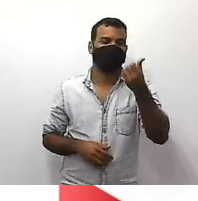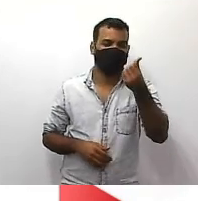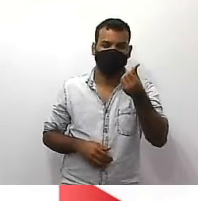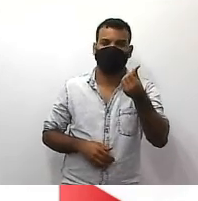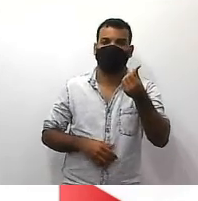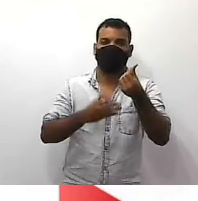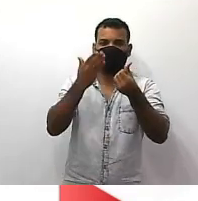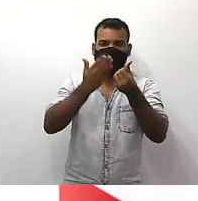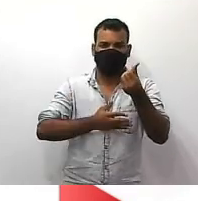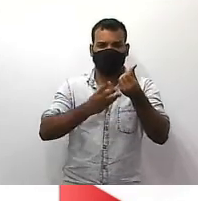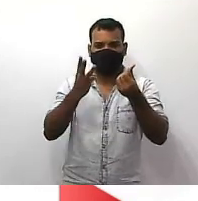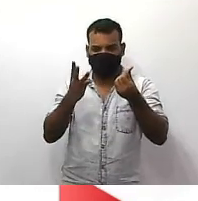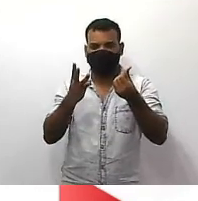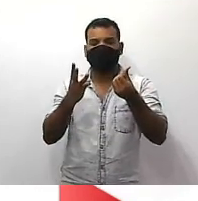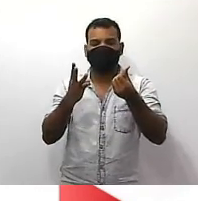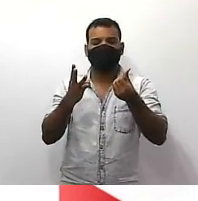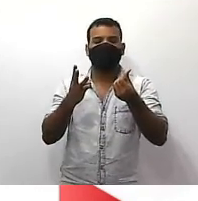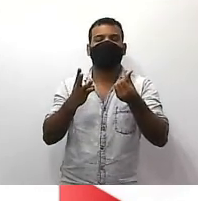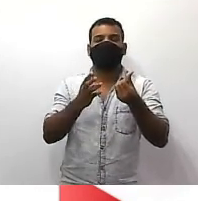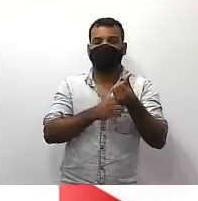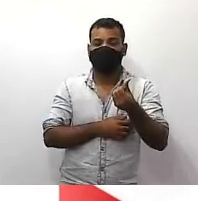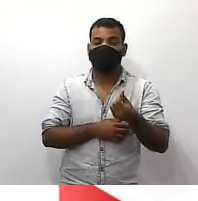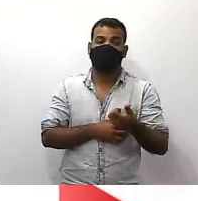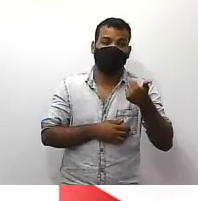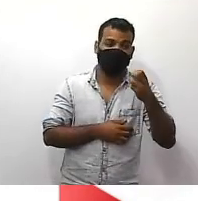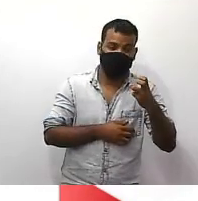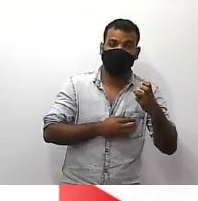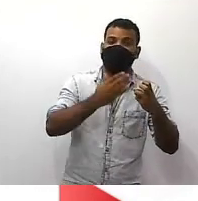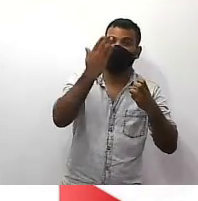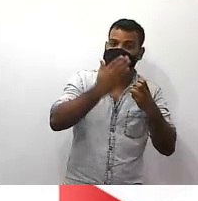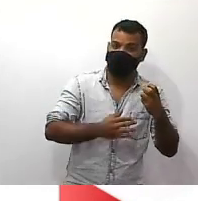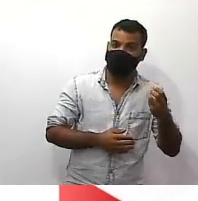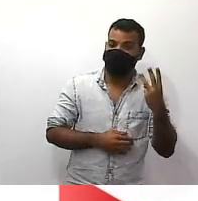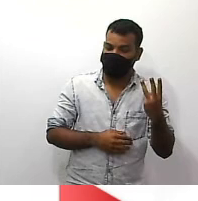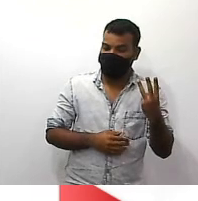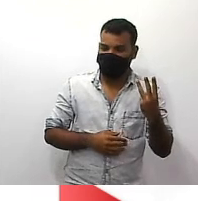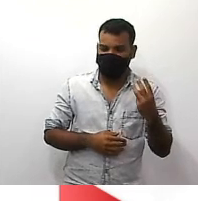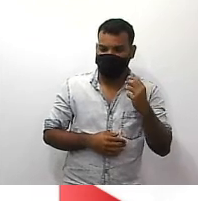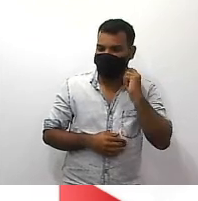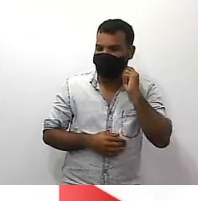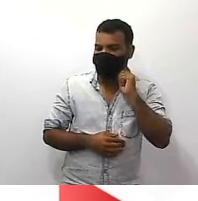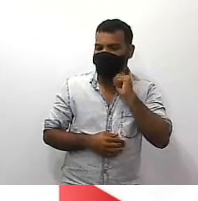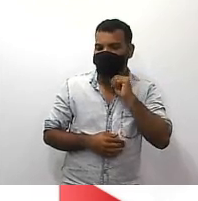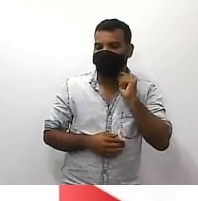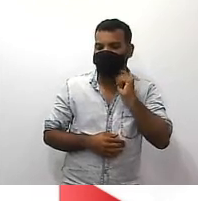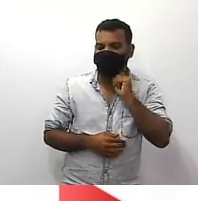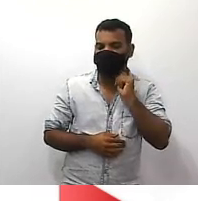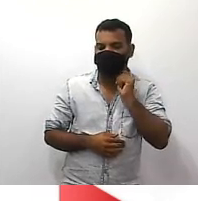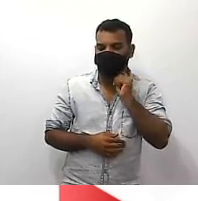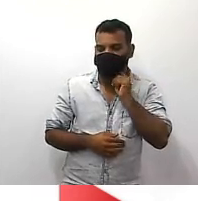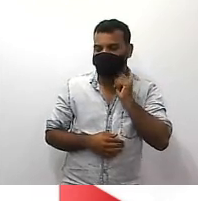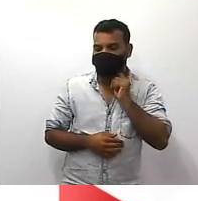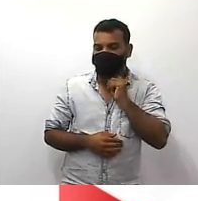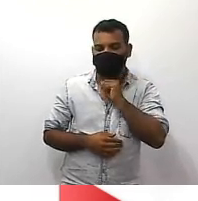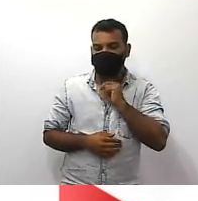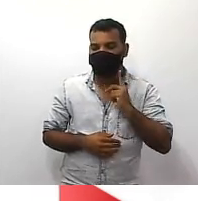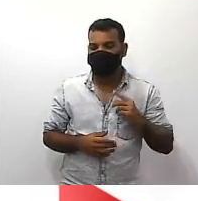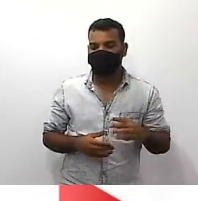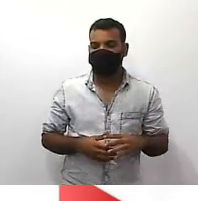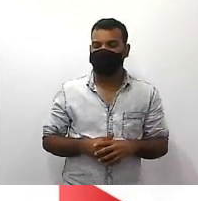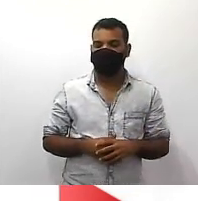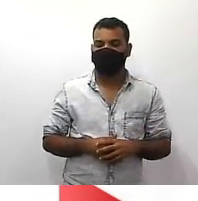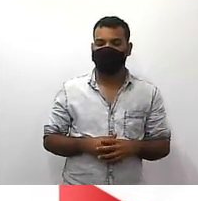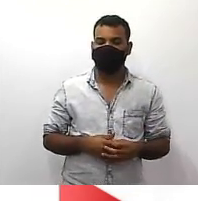e 15 também é dividido por 3 tá vamos simplificar dividindo ambos